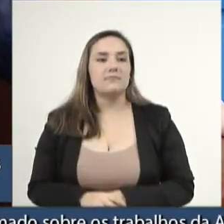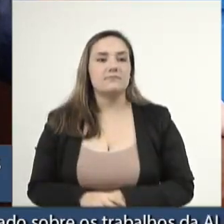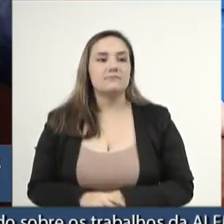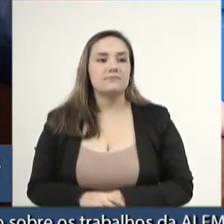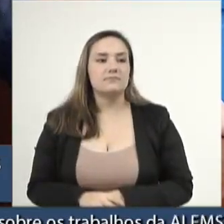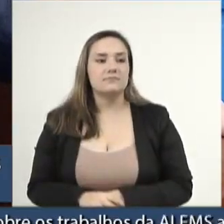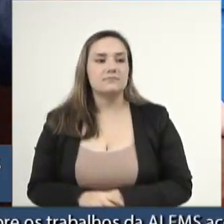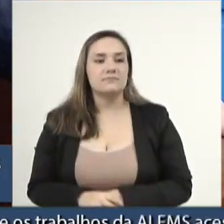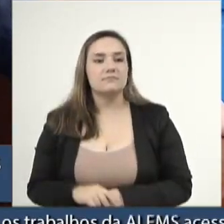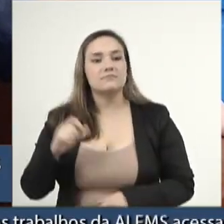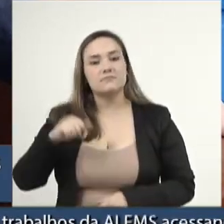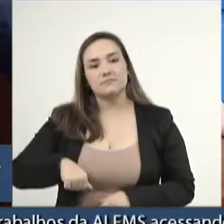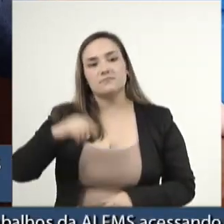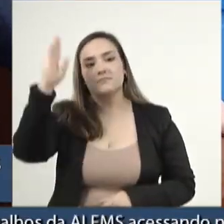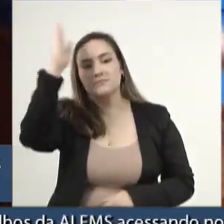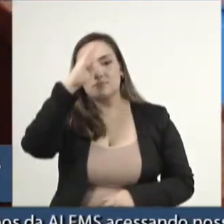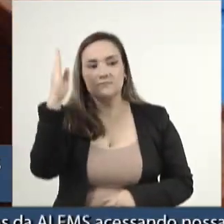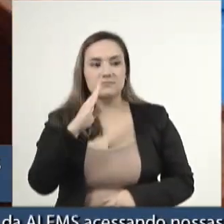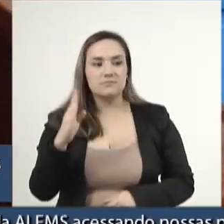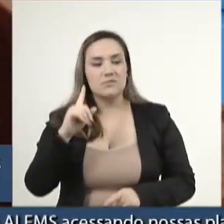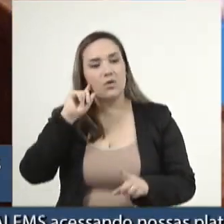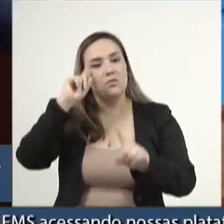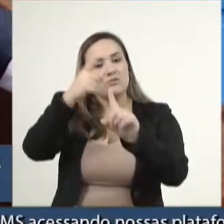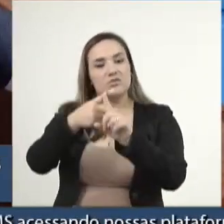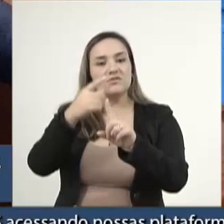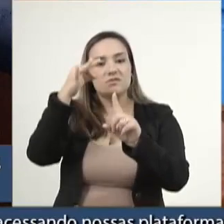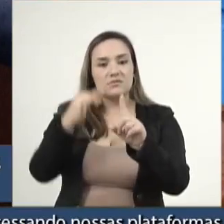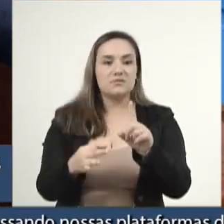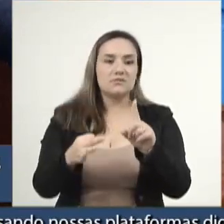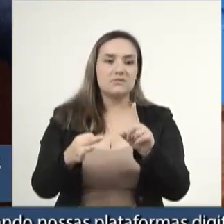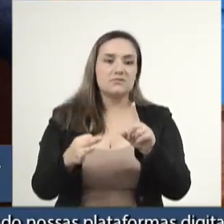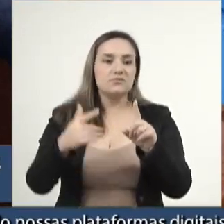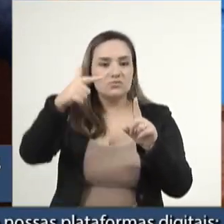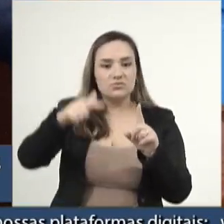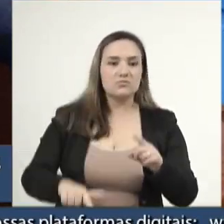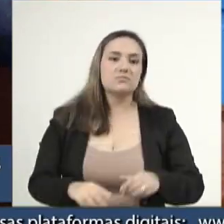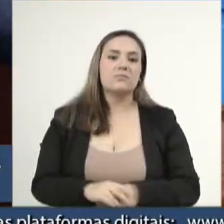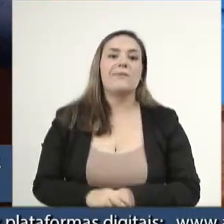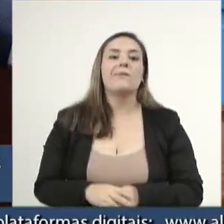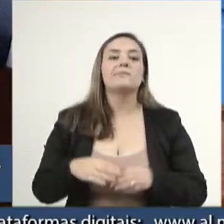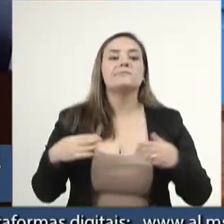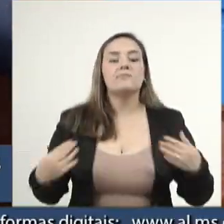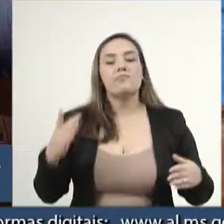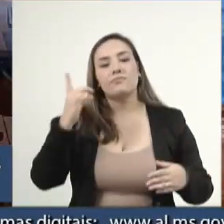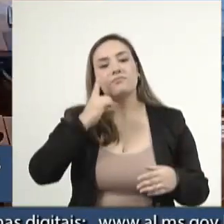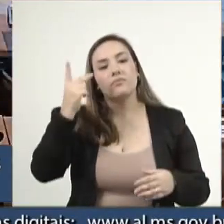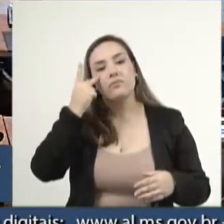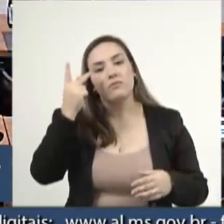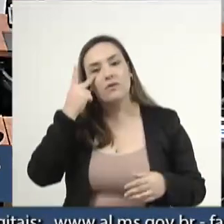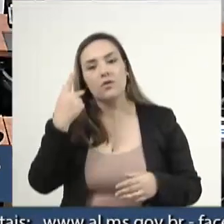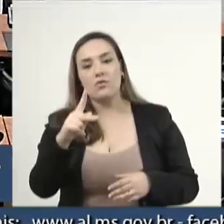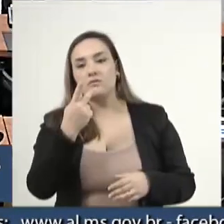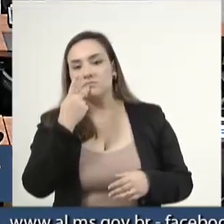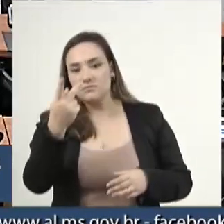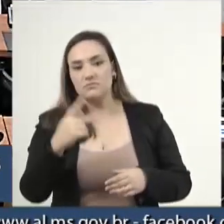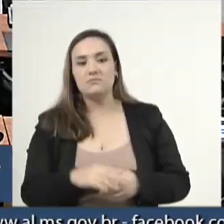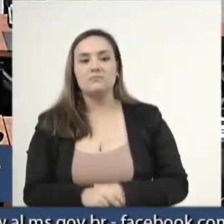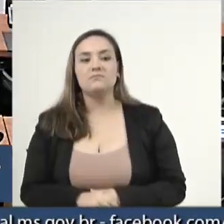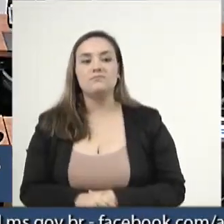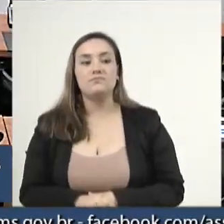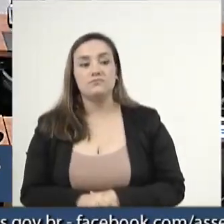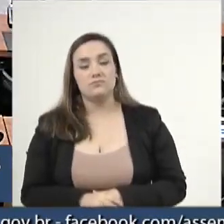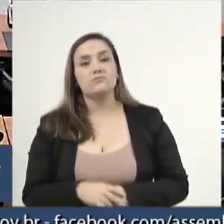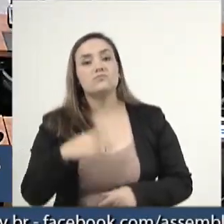Então, é o Brasil no rumo certo de novo, deputado. Com todo prazer, deputado. Pedro Kempe, a fala de Vossa Excelência e a